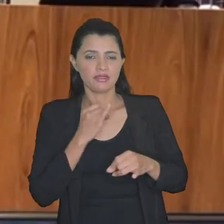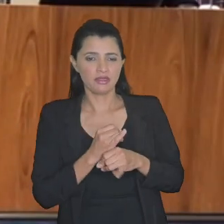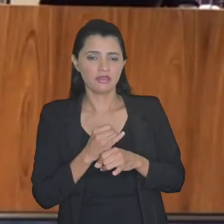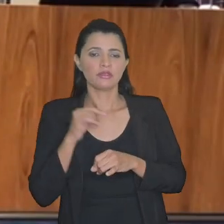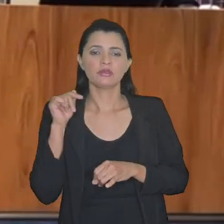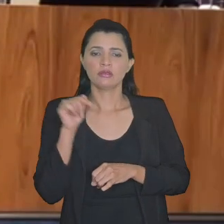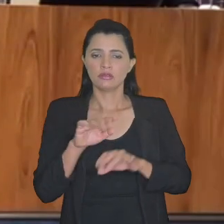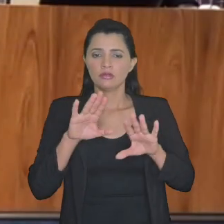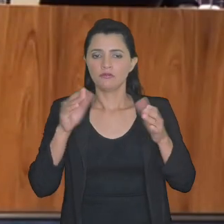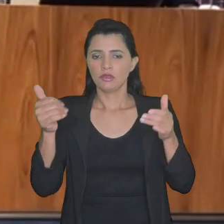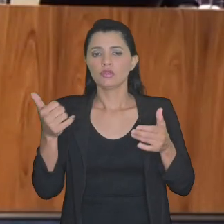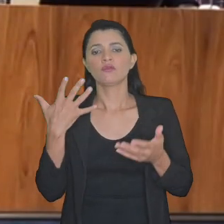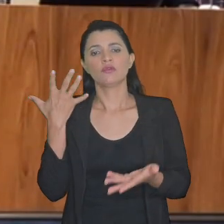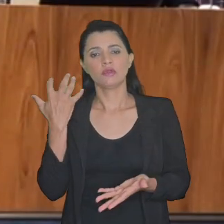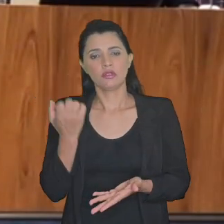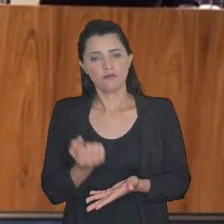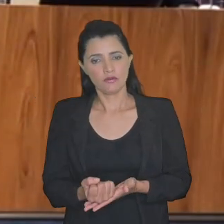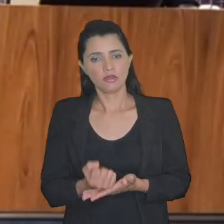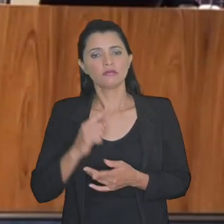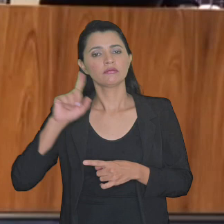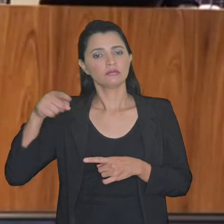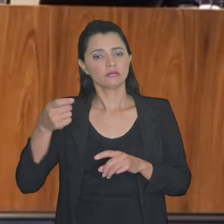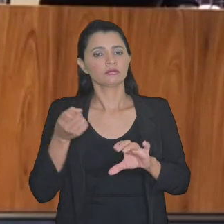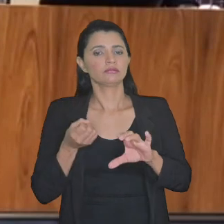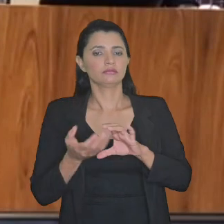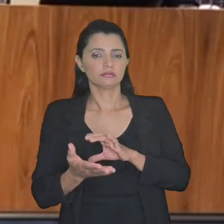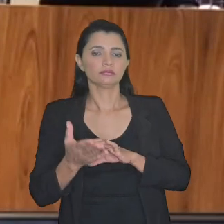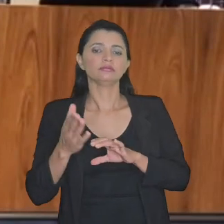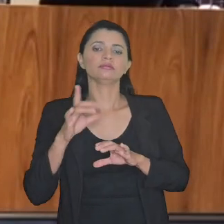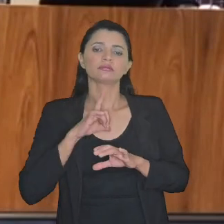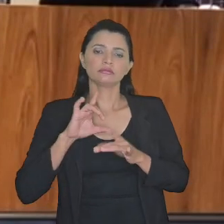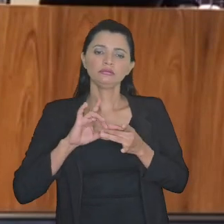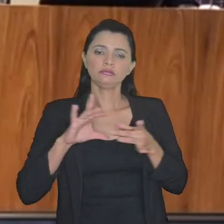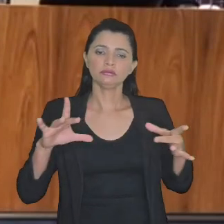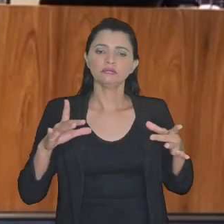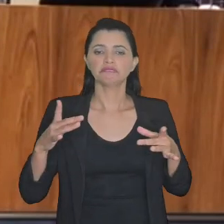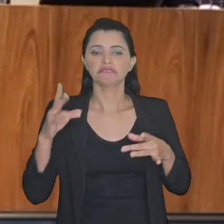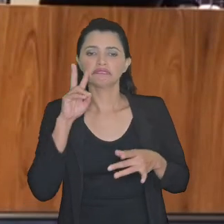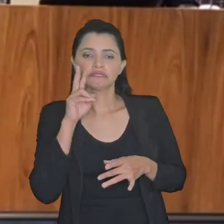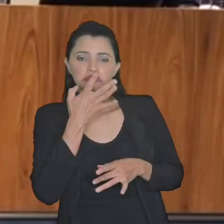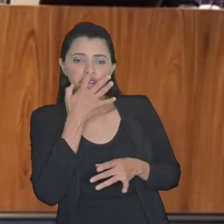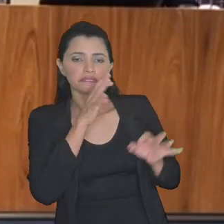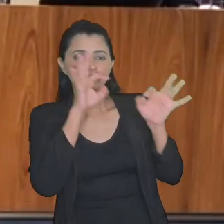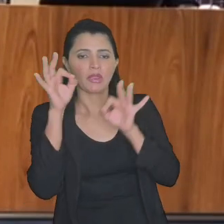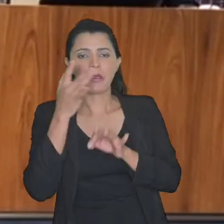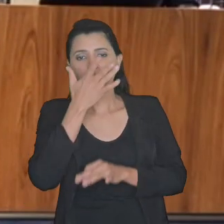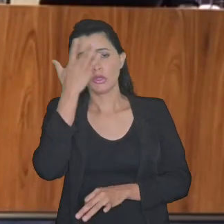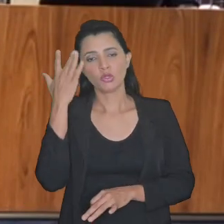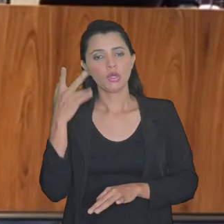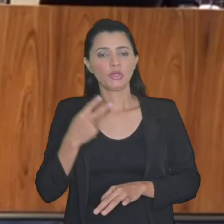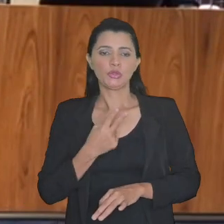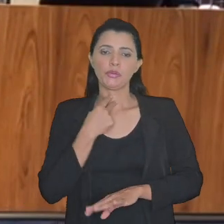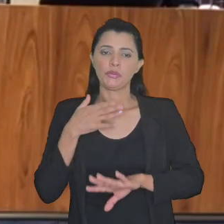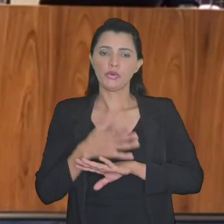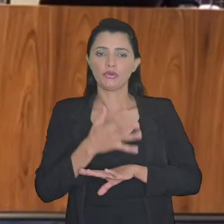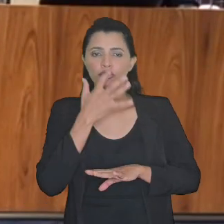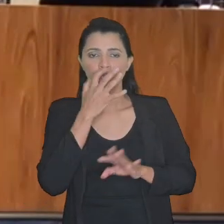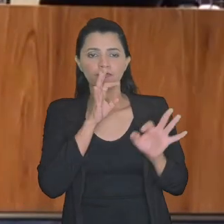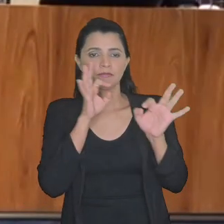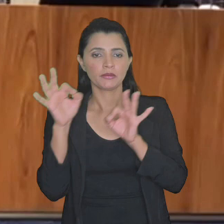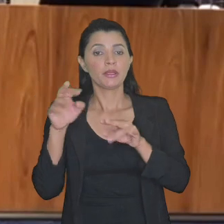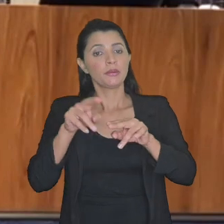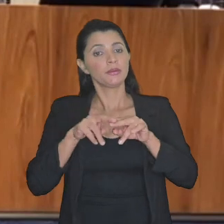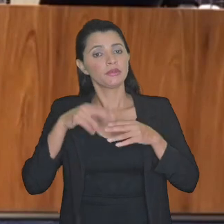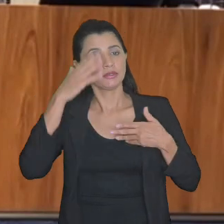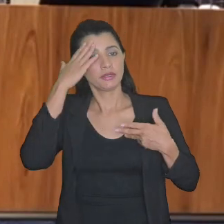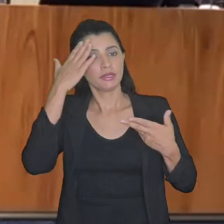internet esse evento foi gravado será oportunamente disponibilizado para consulta e para aqueles que não puderam